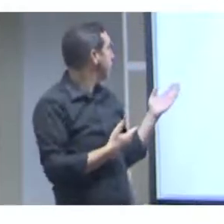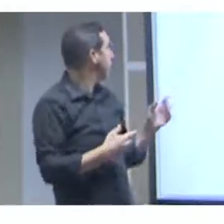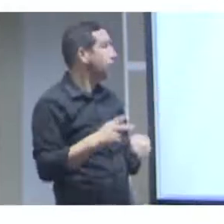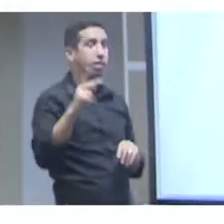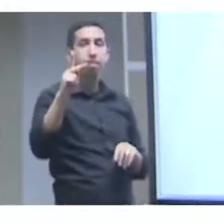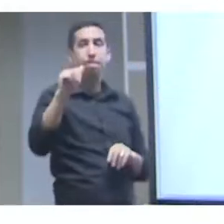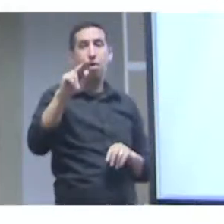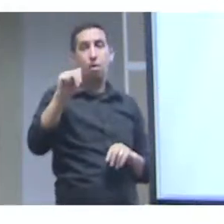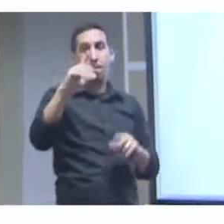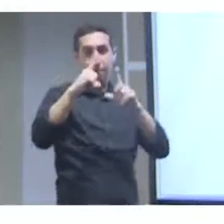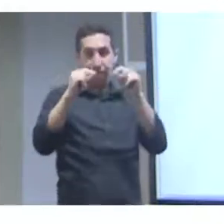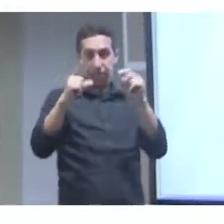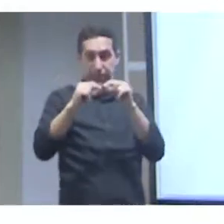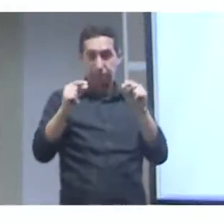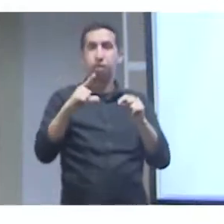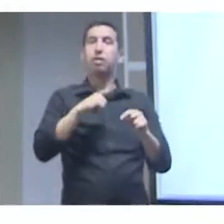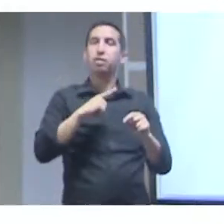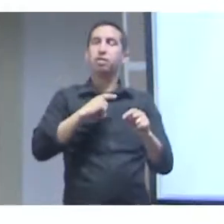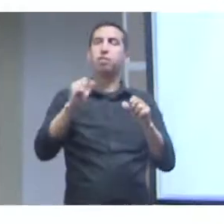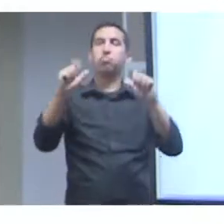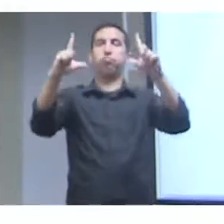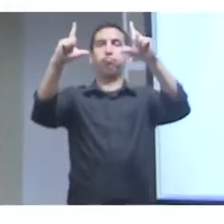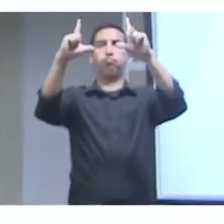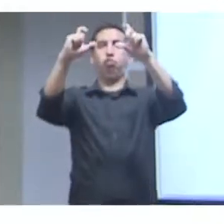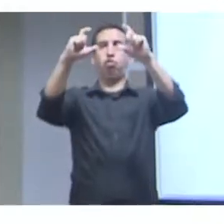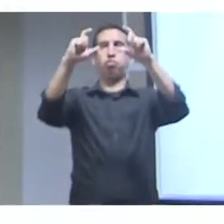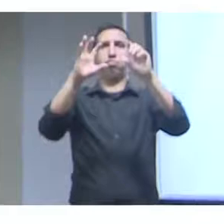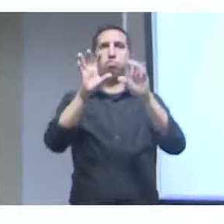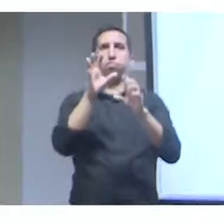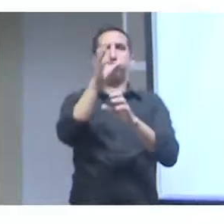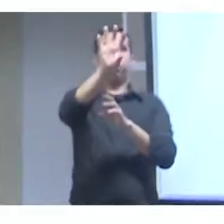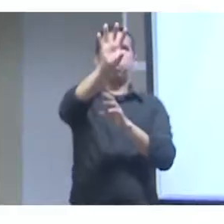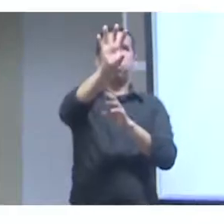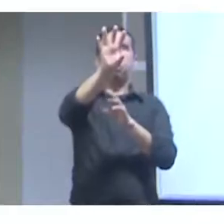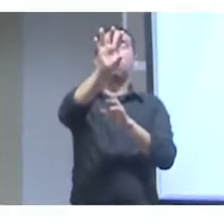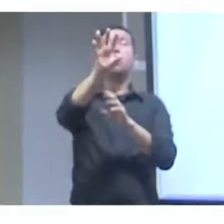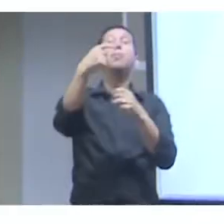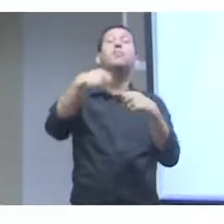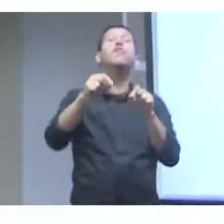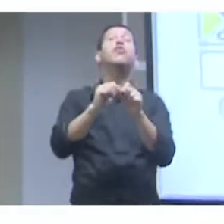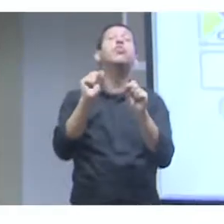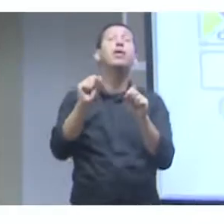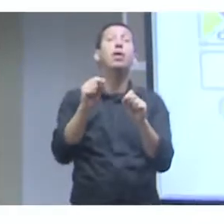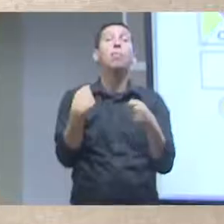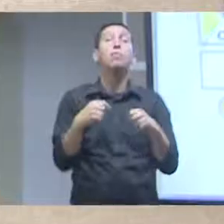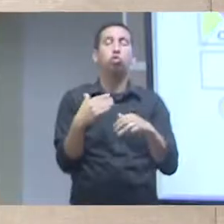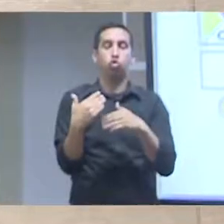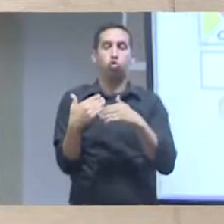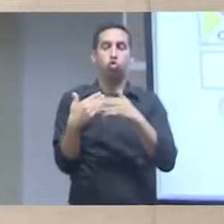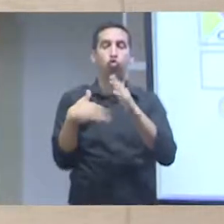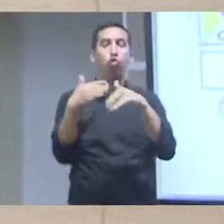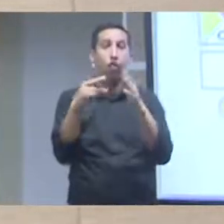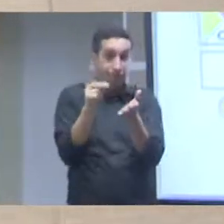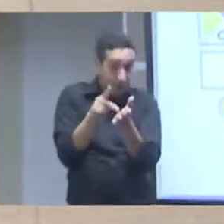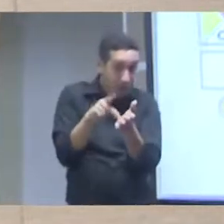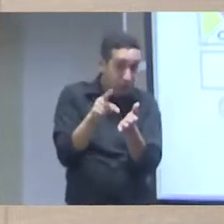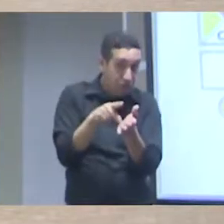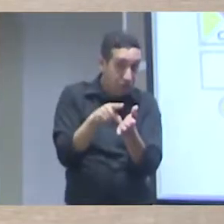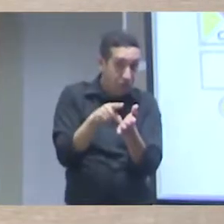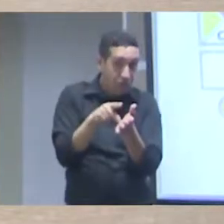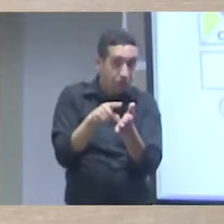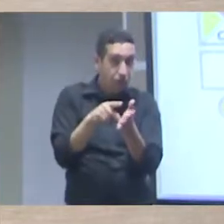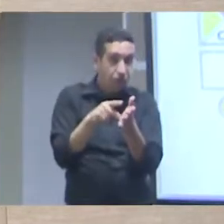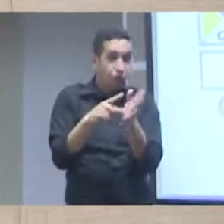na verdade é um vocabulário onde o homem palito pergunta o que o Jardim tem sobre o pau-brasil ele vai